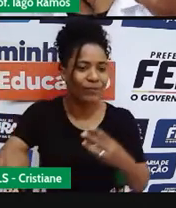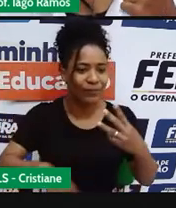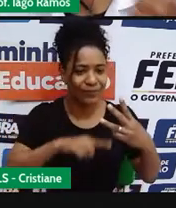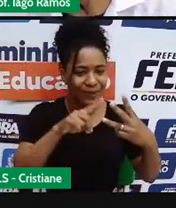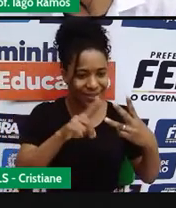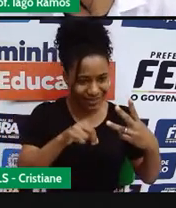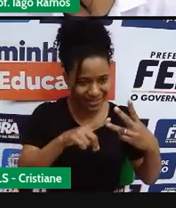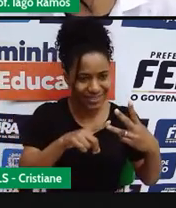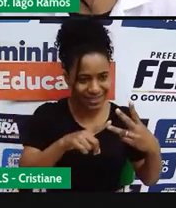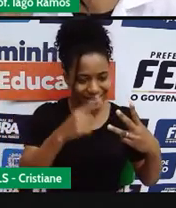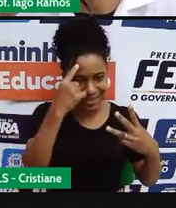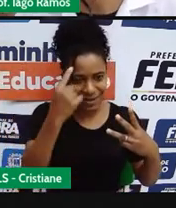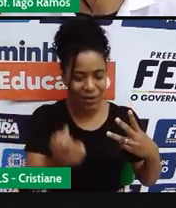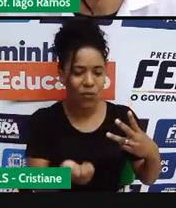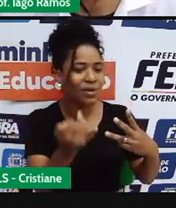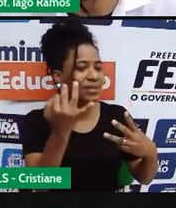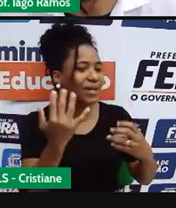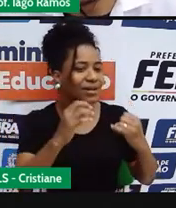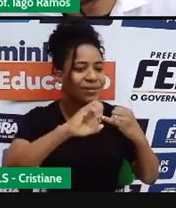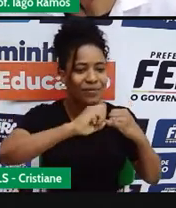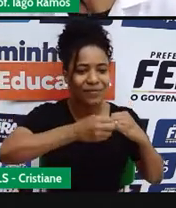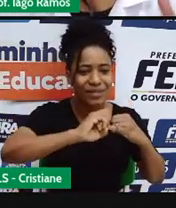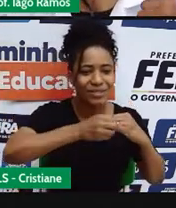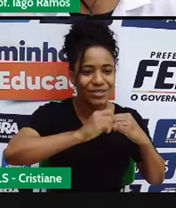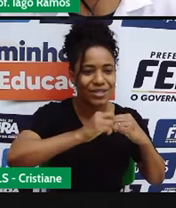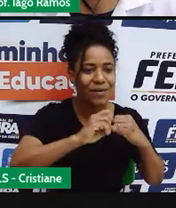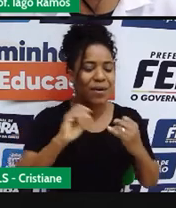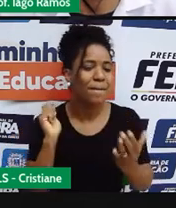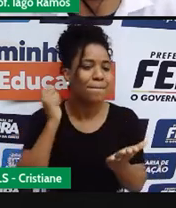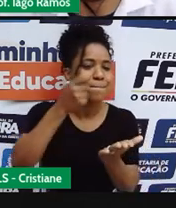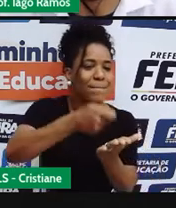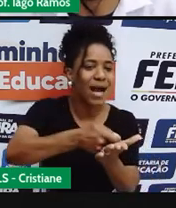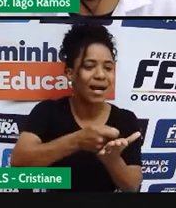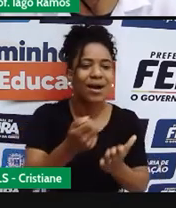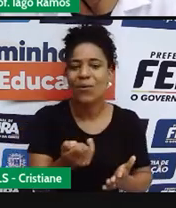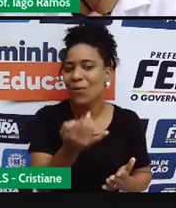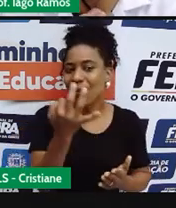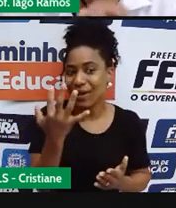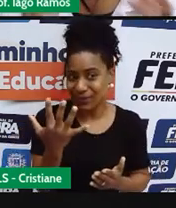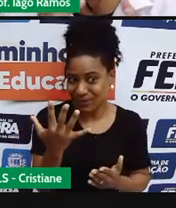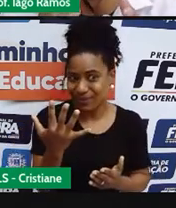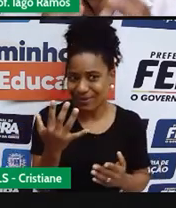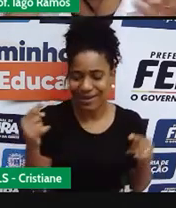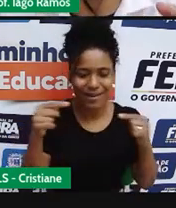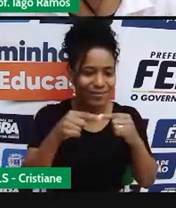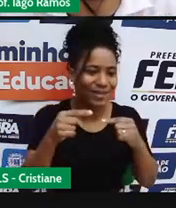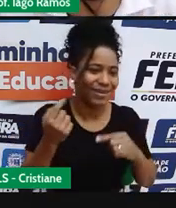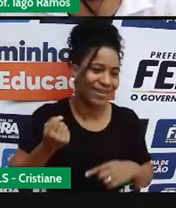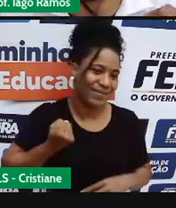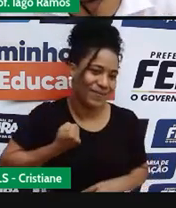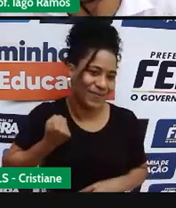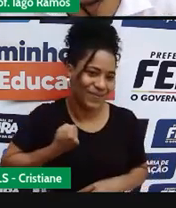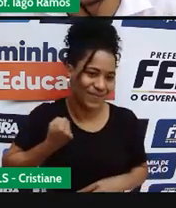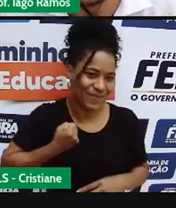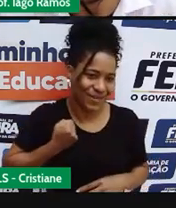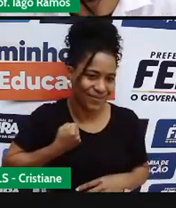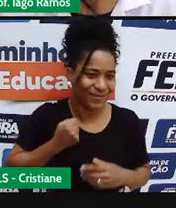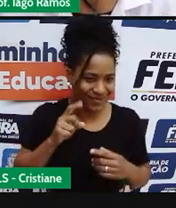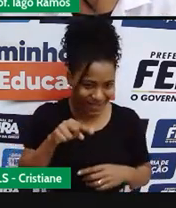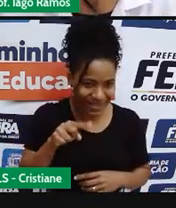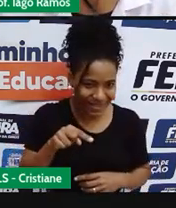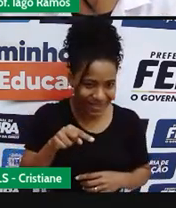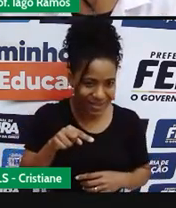a quantidade de feijão e o preço que a pessoa paga são grandezas. Então, quando a gente tem situações que envolvem grandezas,